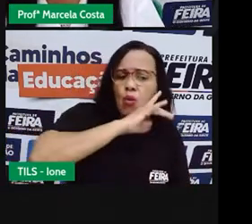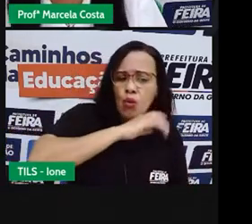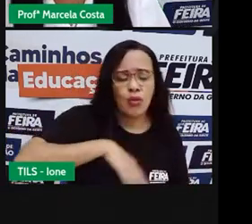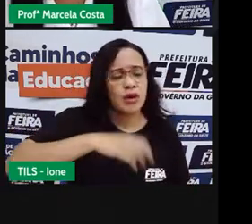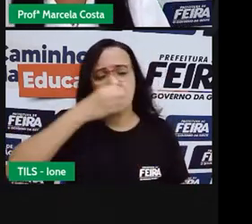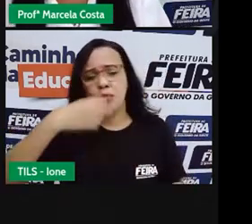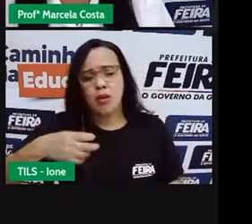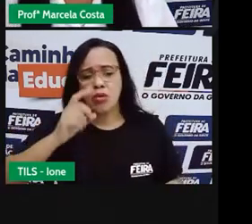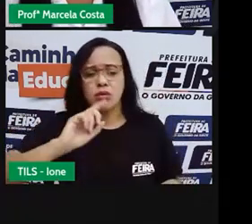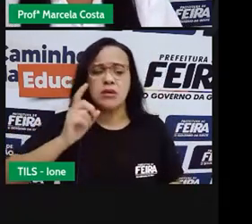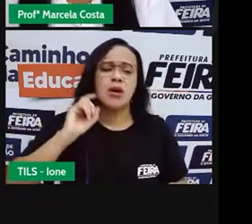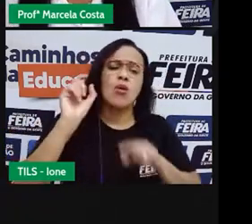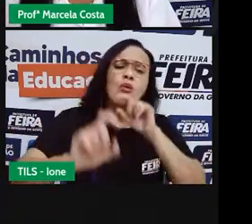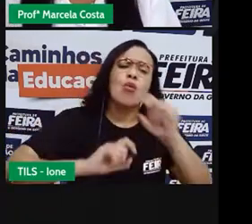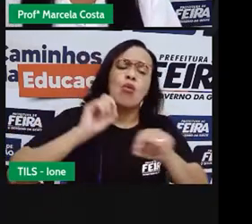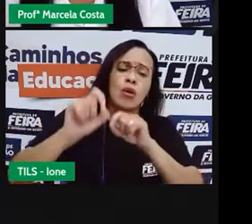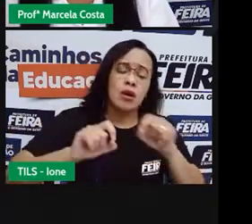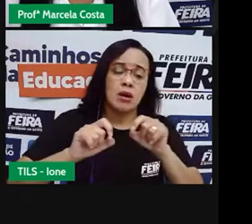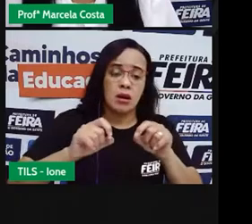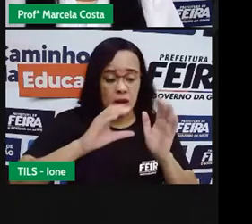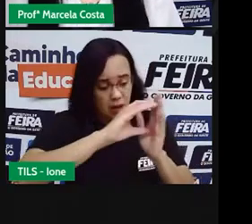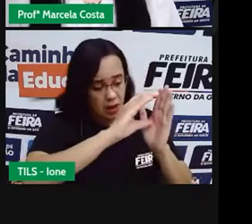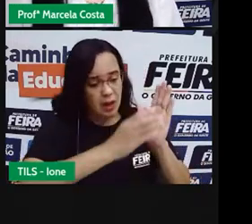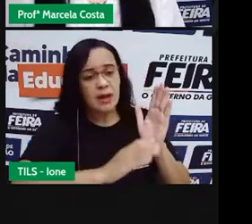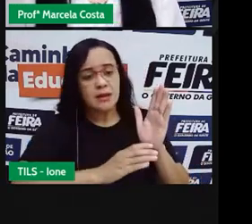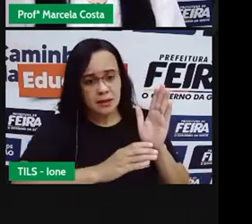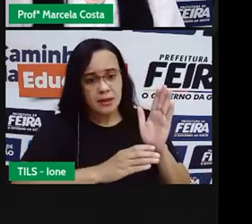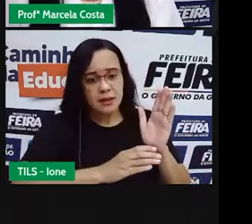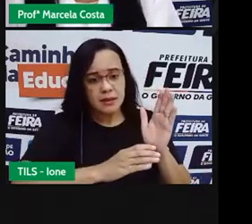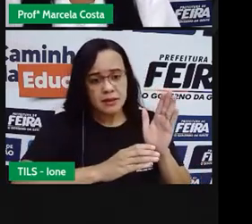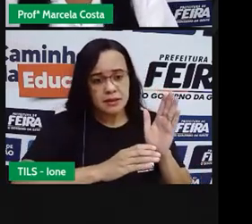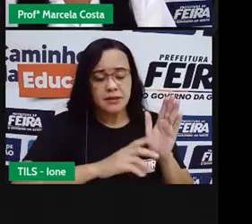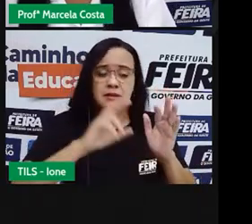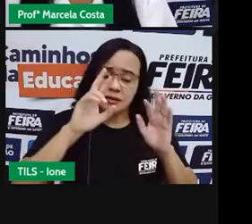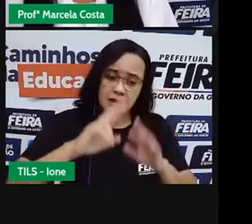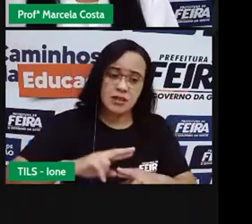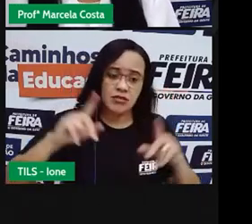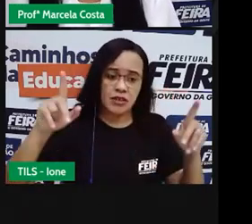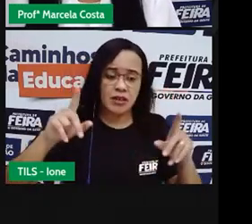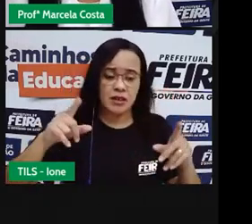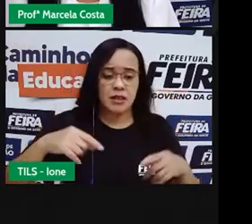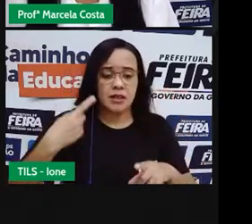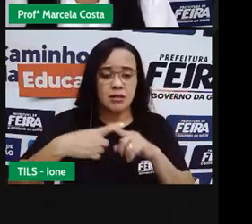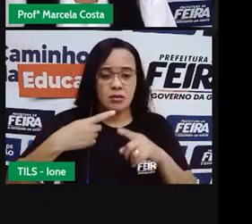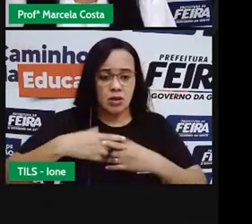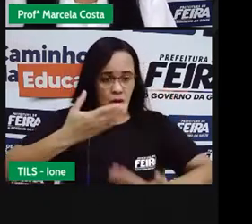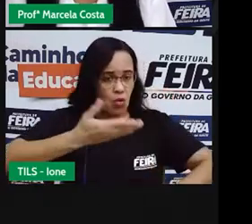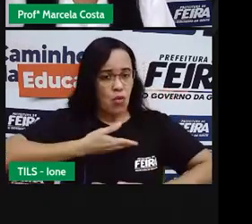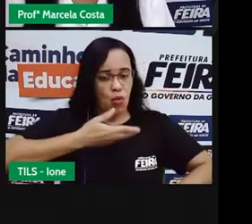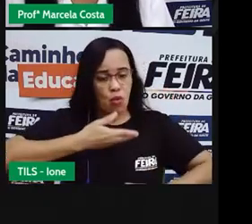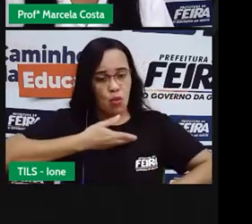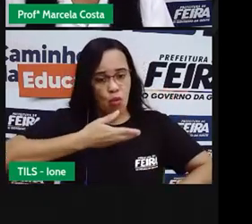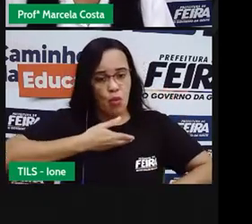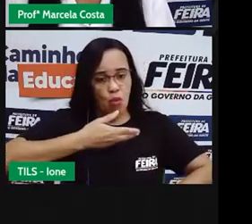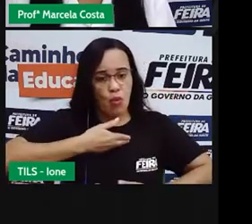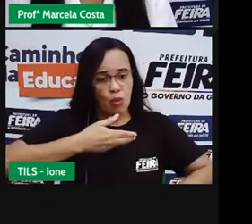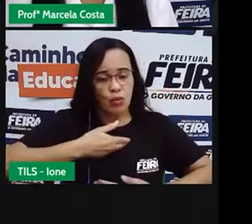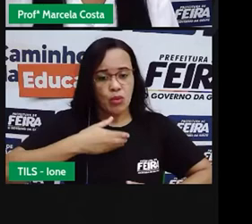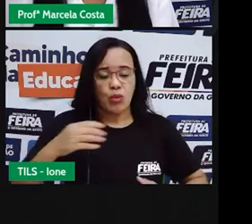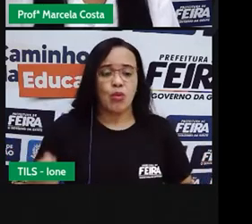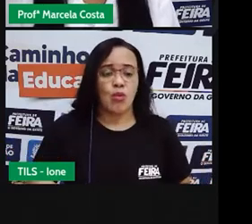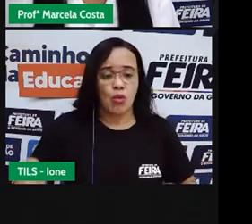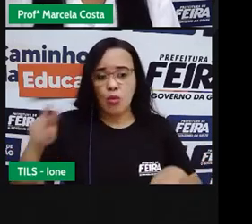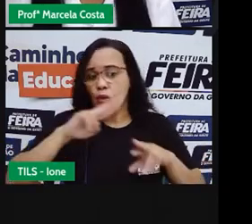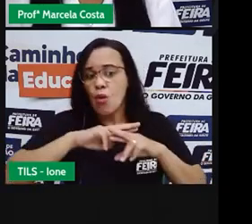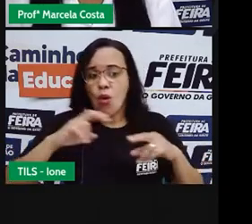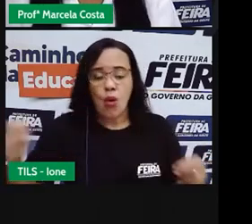Que as características Sejam elas físicas Ou sejam elas Características De personalidade Elas